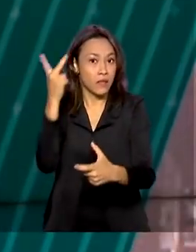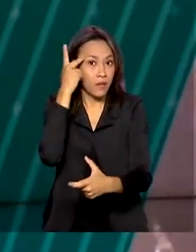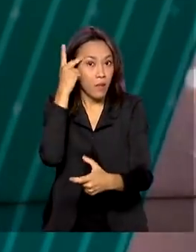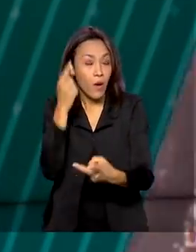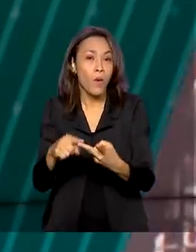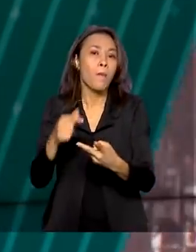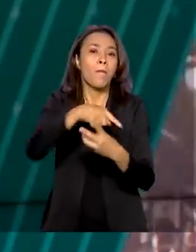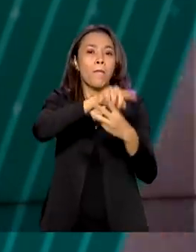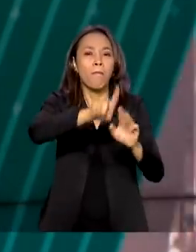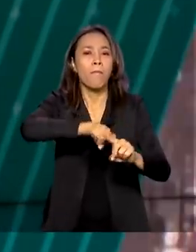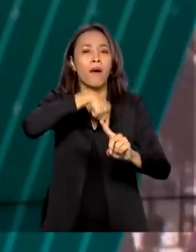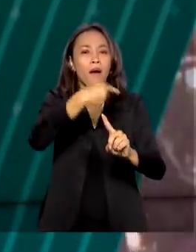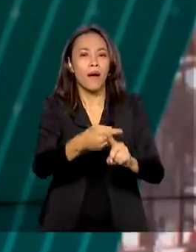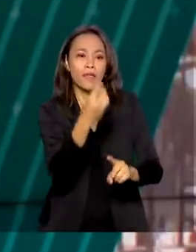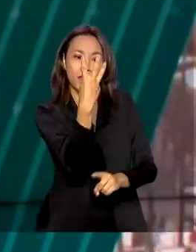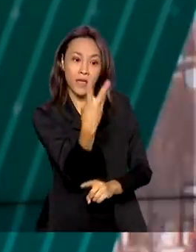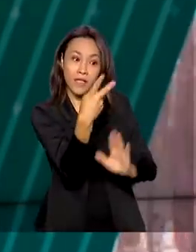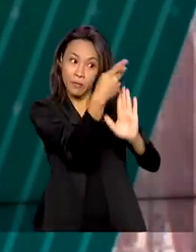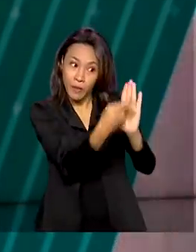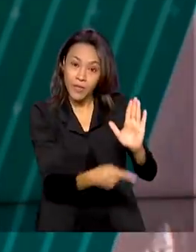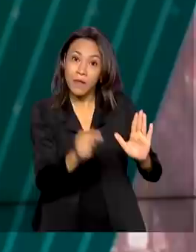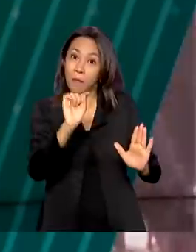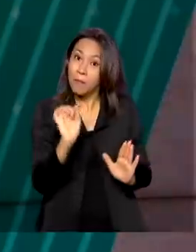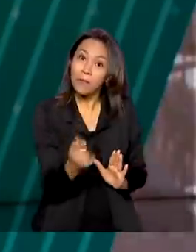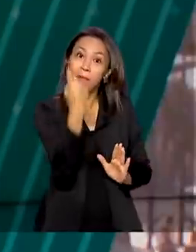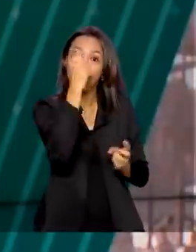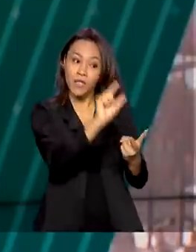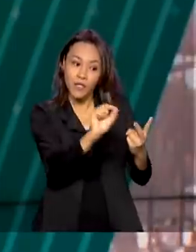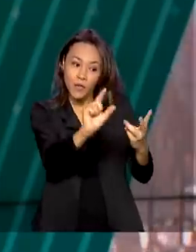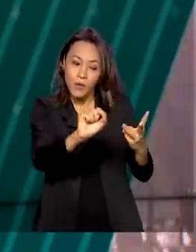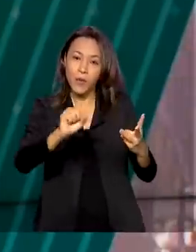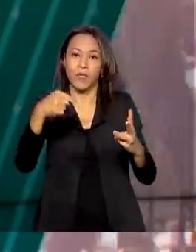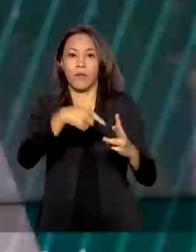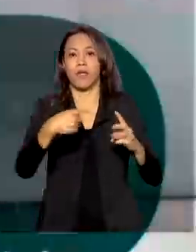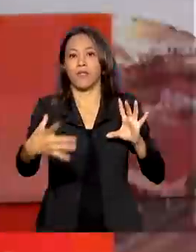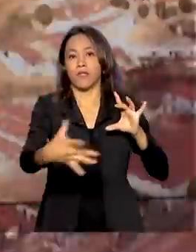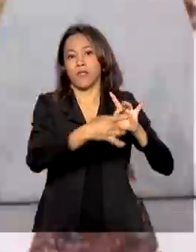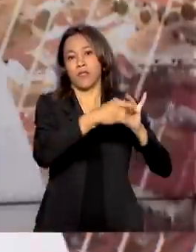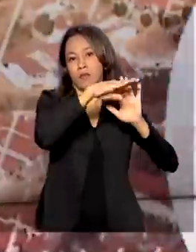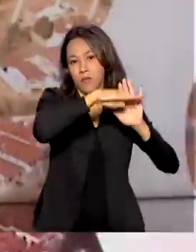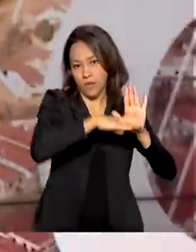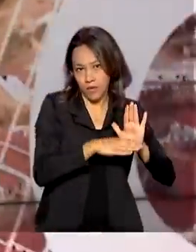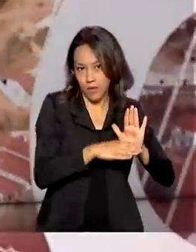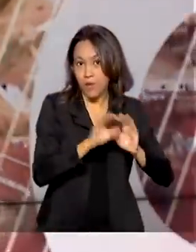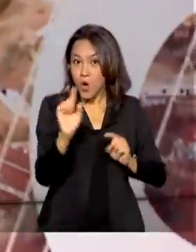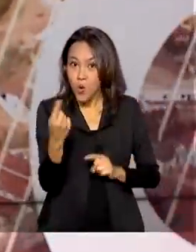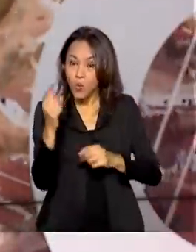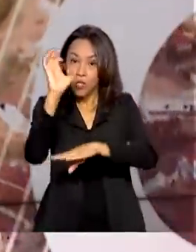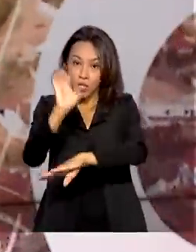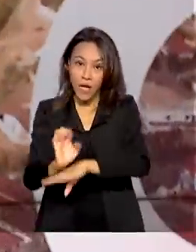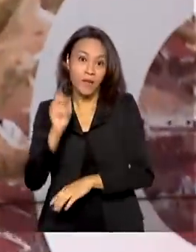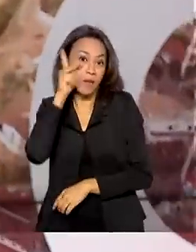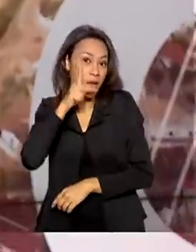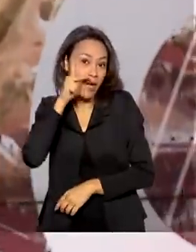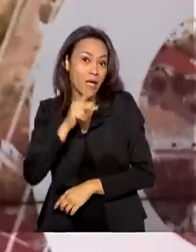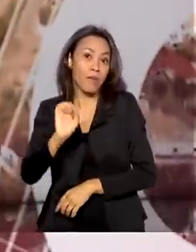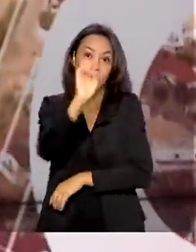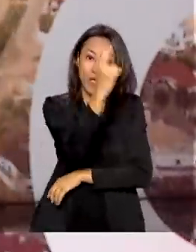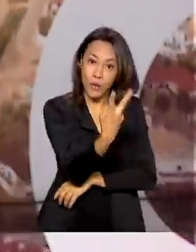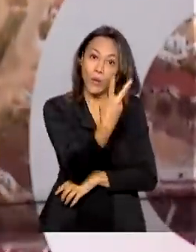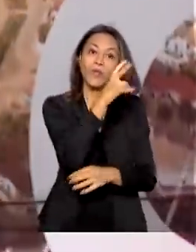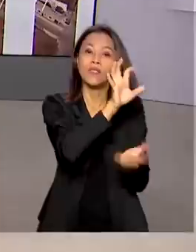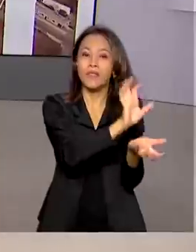projetos foram escolhidos para a primeira etapa do programa Revive Brasil. Um no estado da Paraíba e dois em